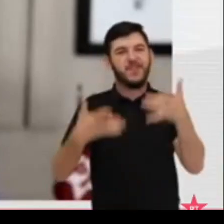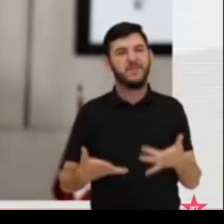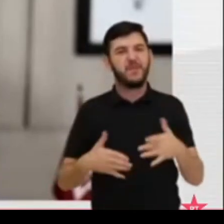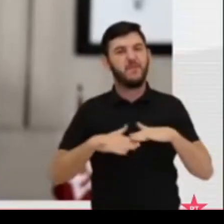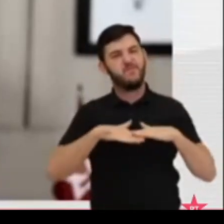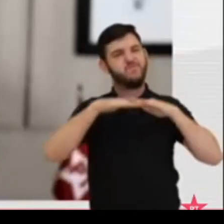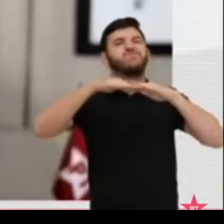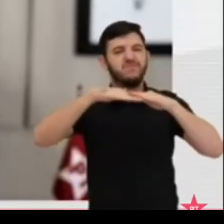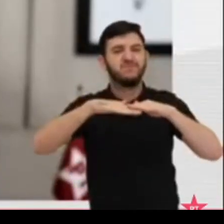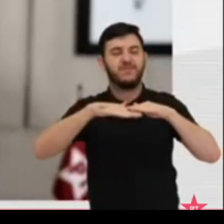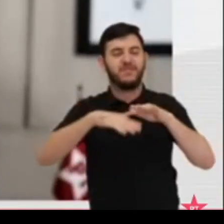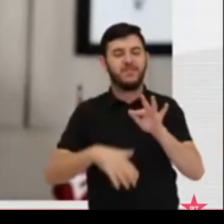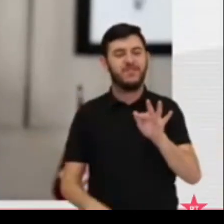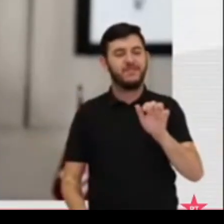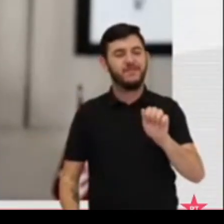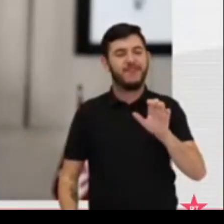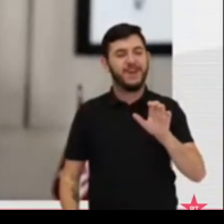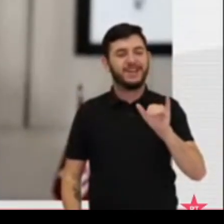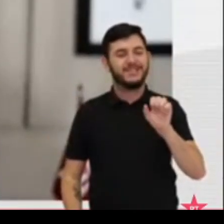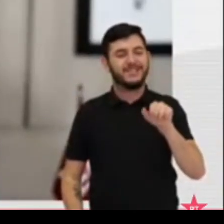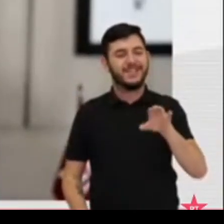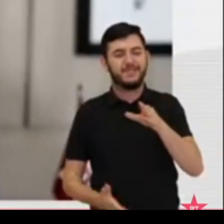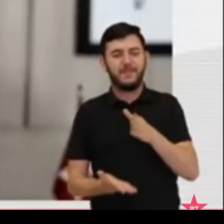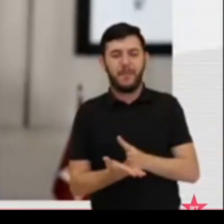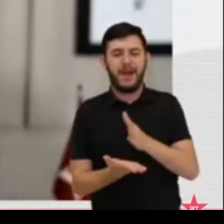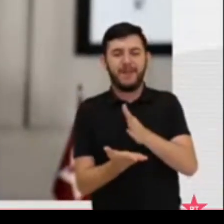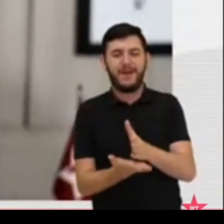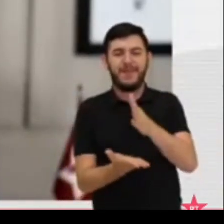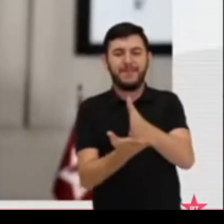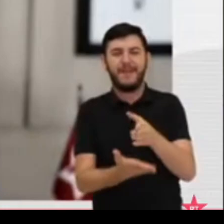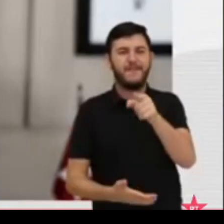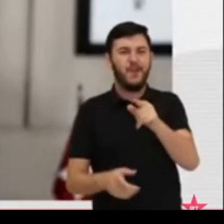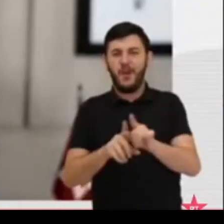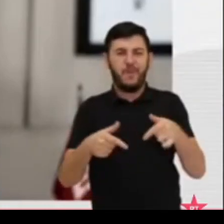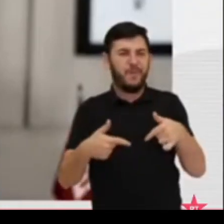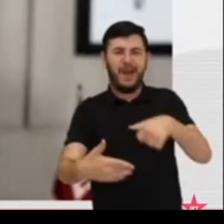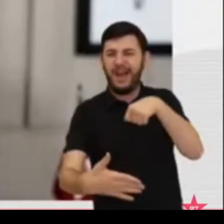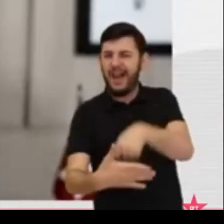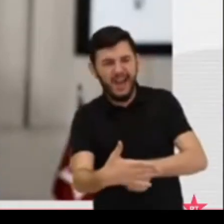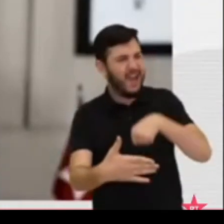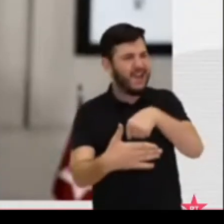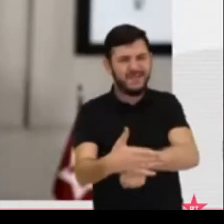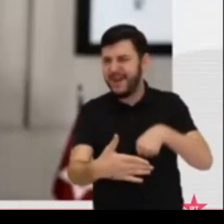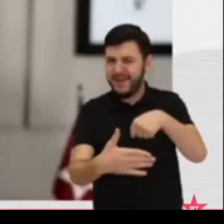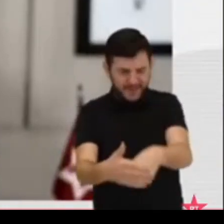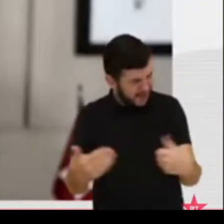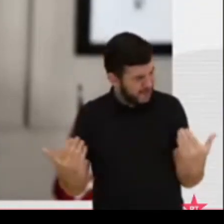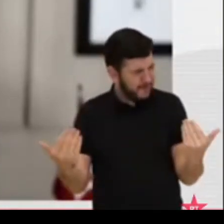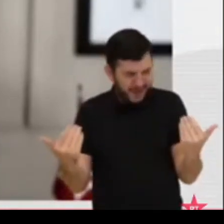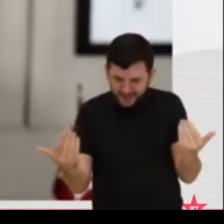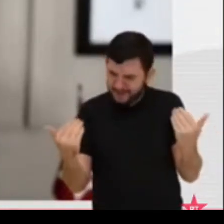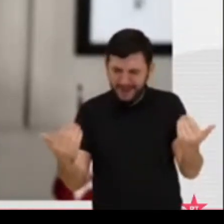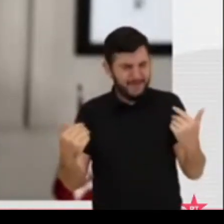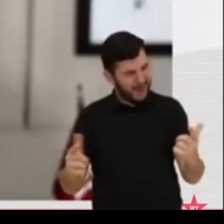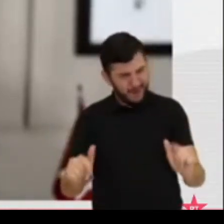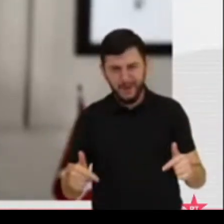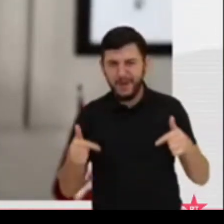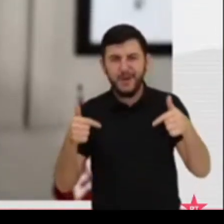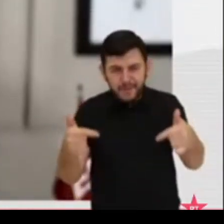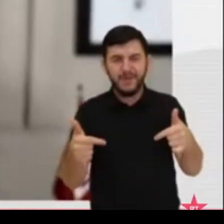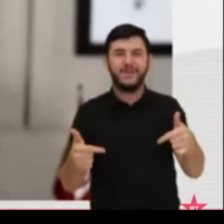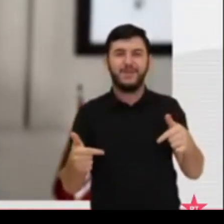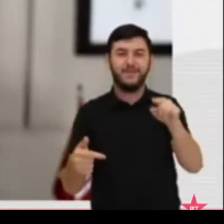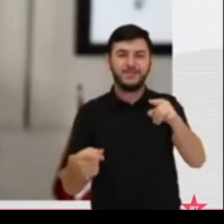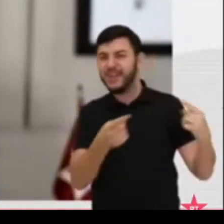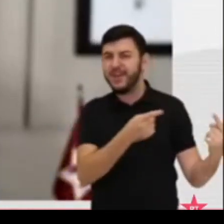fascismo de peito aberto. Foi juntamente comigo um dos principais alvos da máquina bolsonarista de